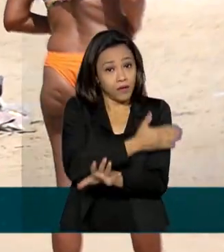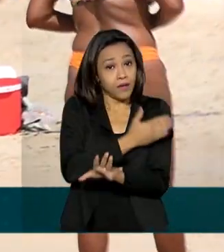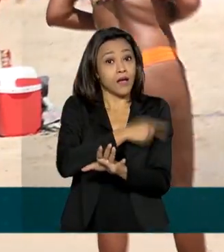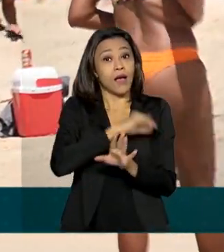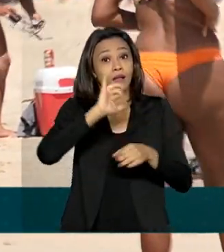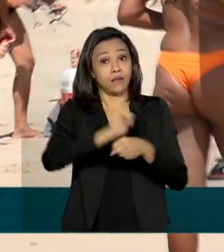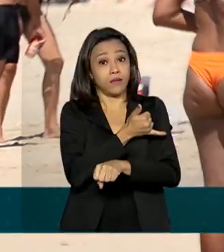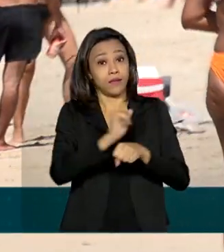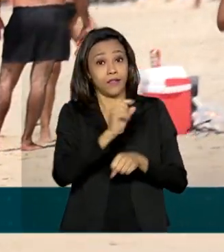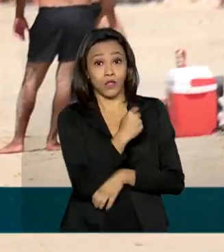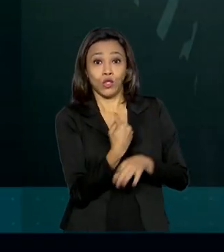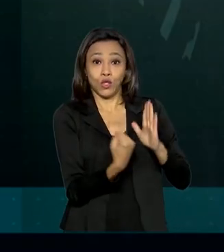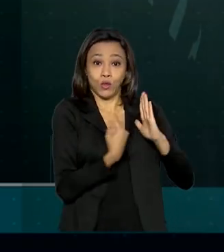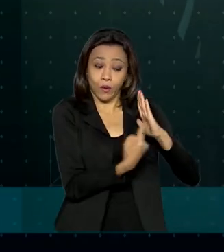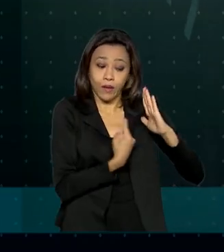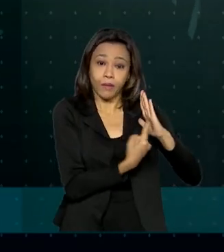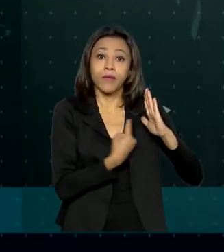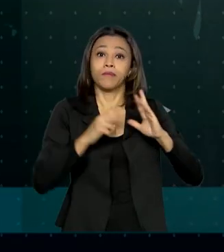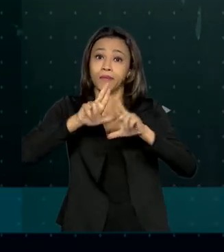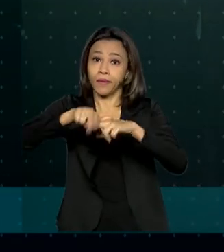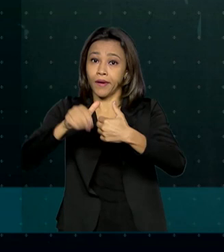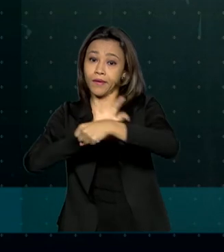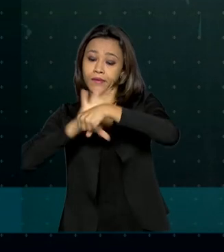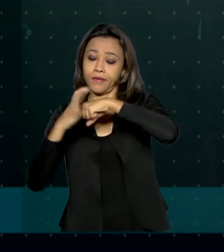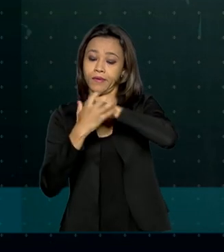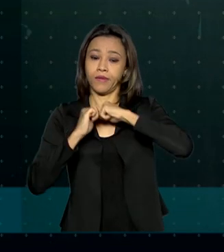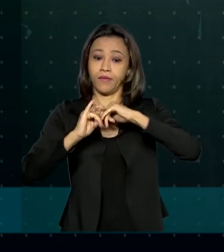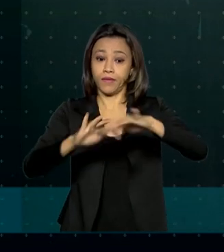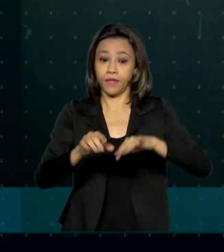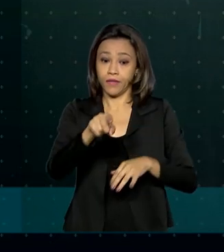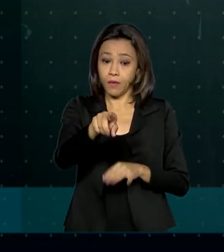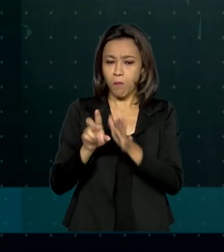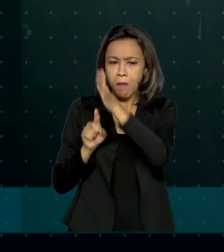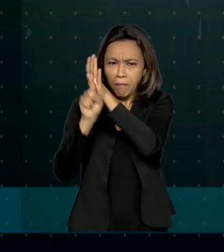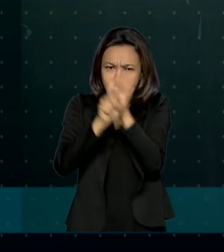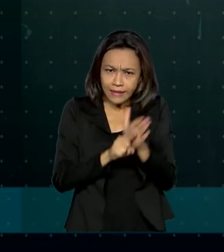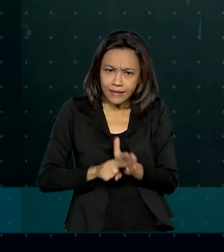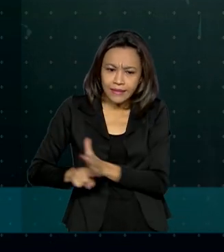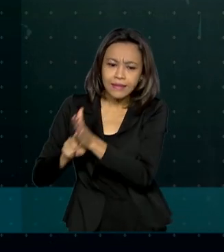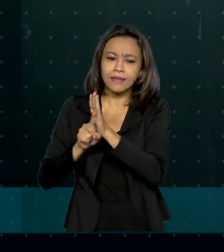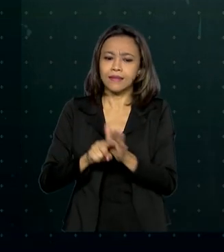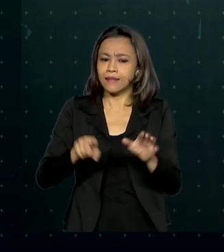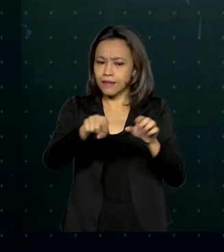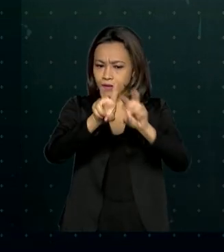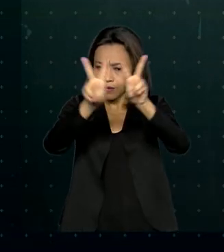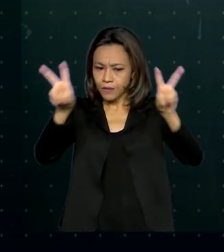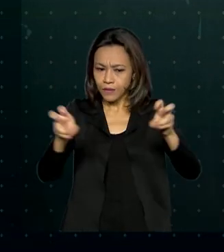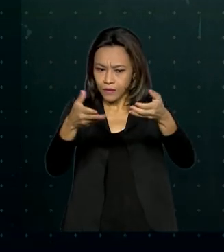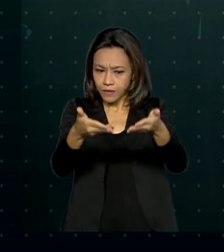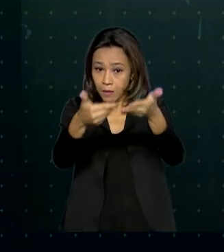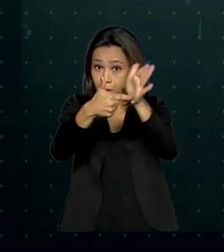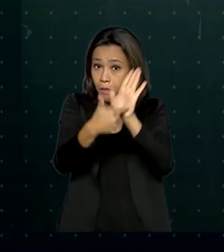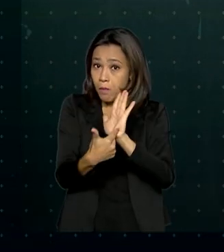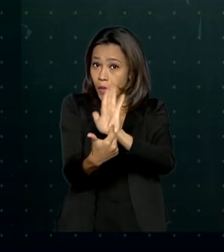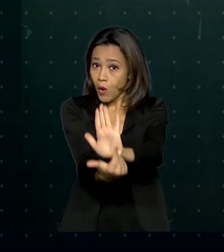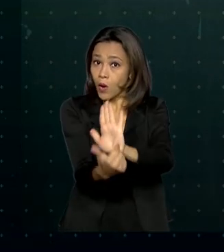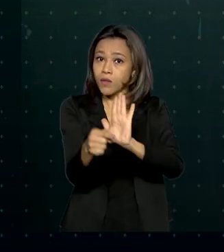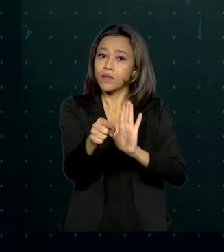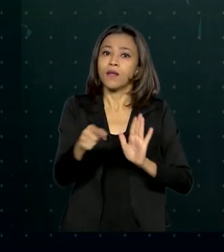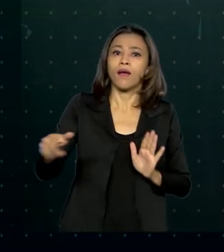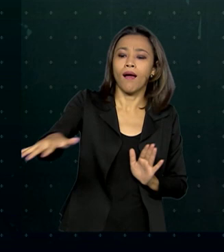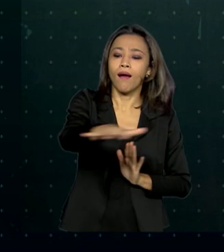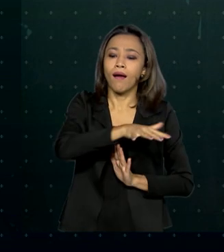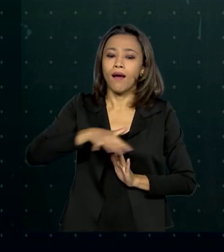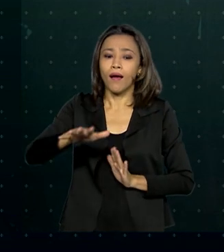por causa do coronavírus. Pesquisa da Confederação Nacional do Comércio de Bens, Serviços e Turismo mostra que o setor